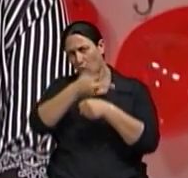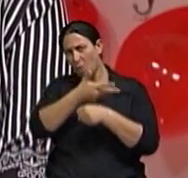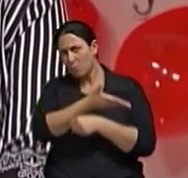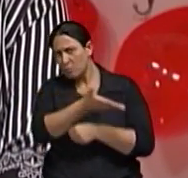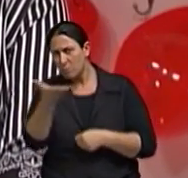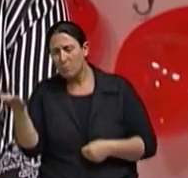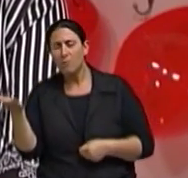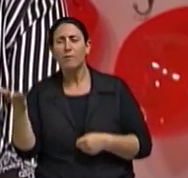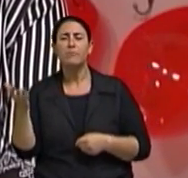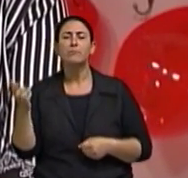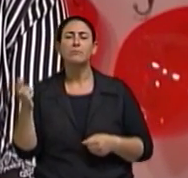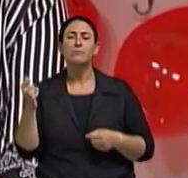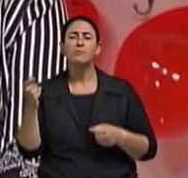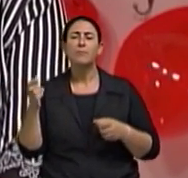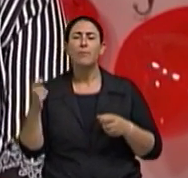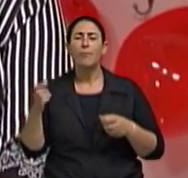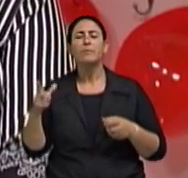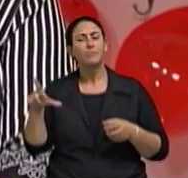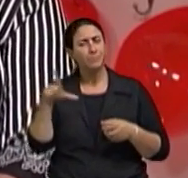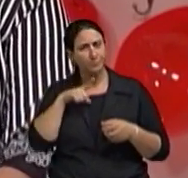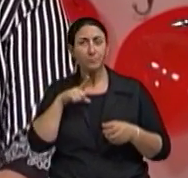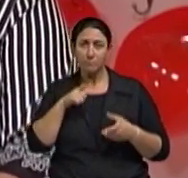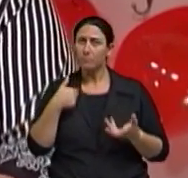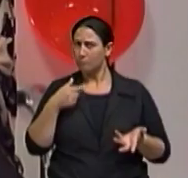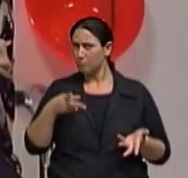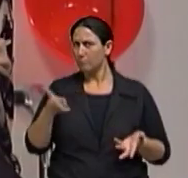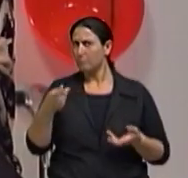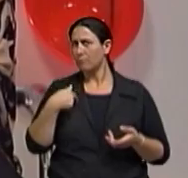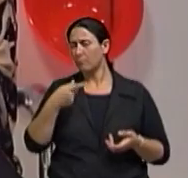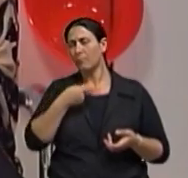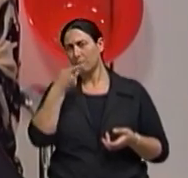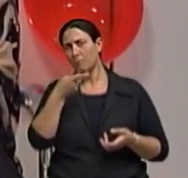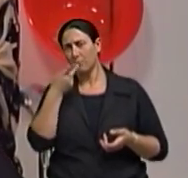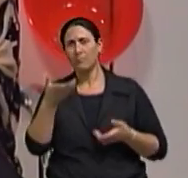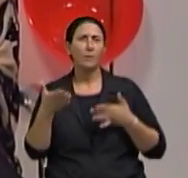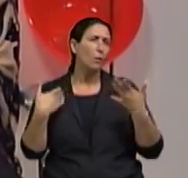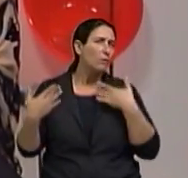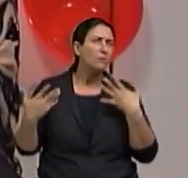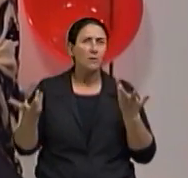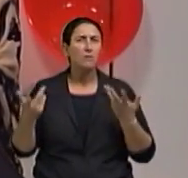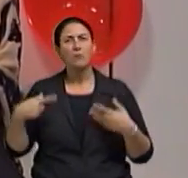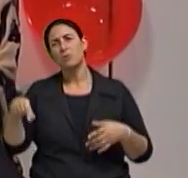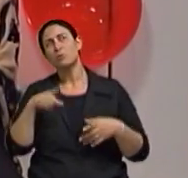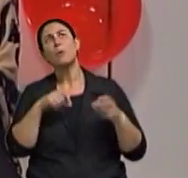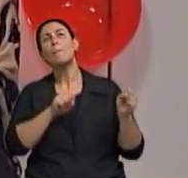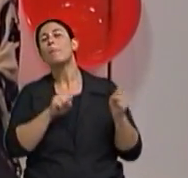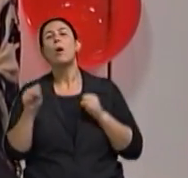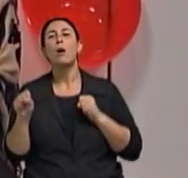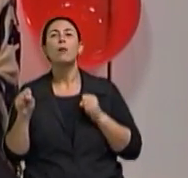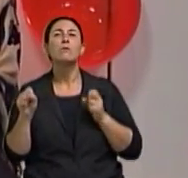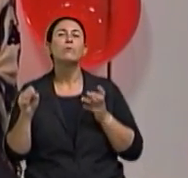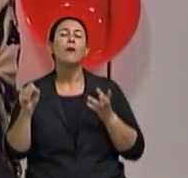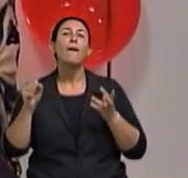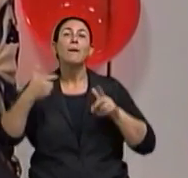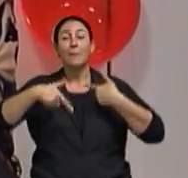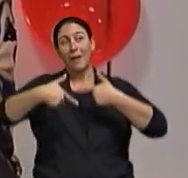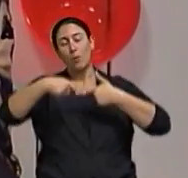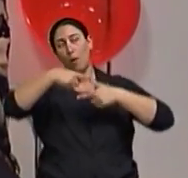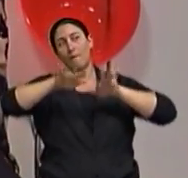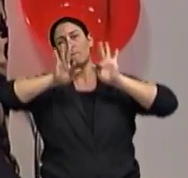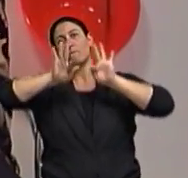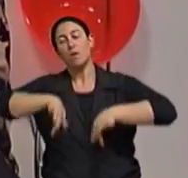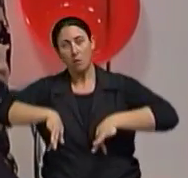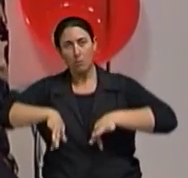população de idosos, eles têm, e eu digo sempre quando falo, a gente pode não estar mais naquele emprego,